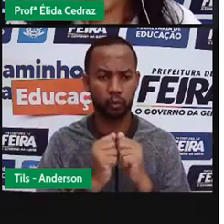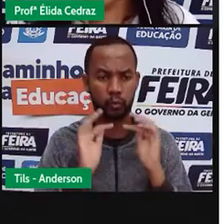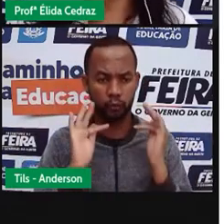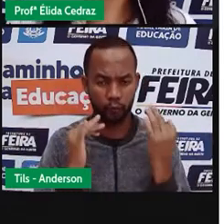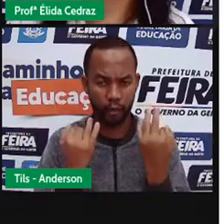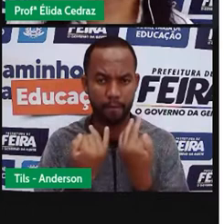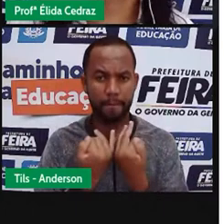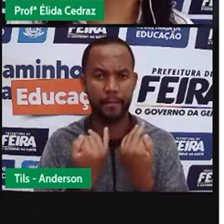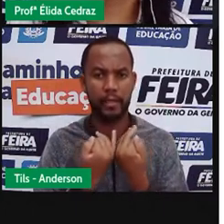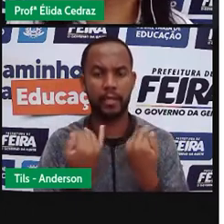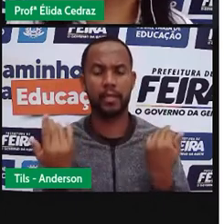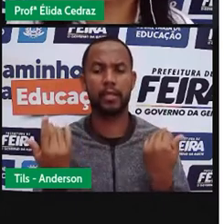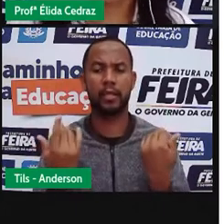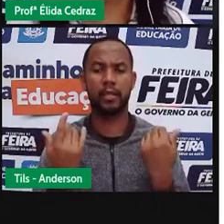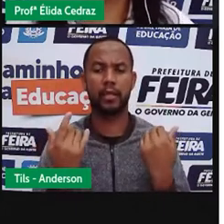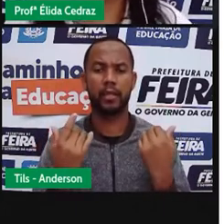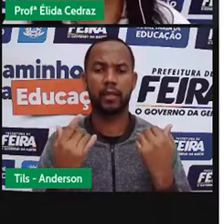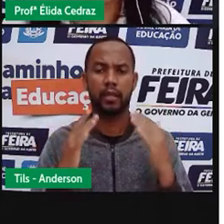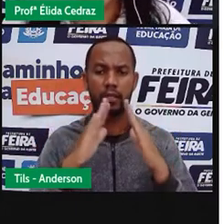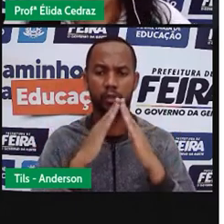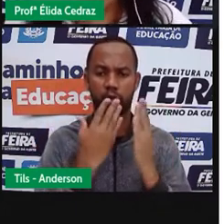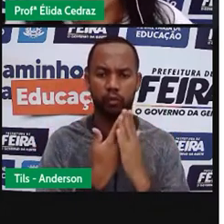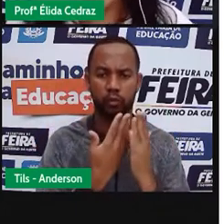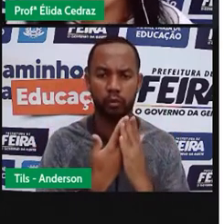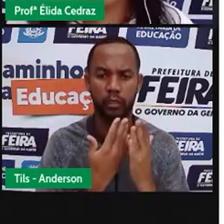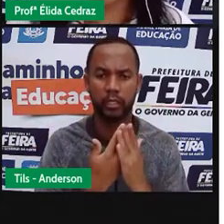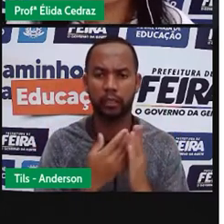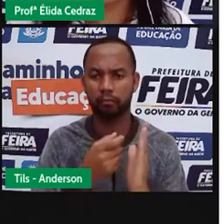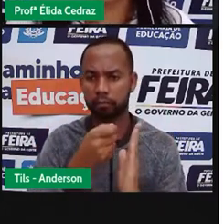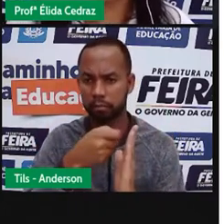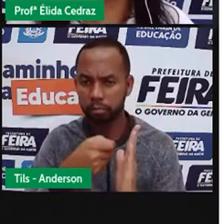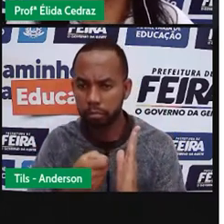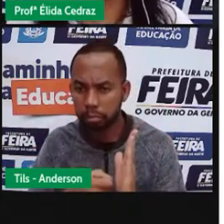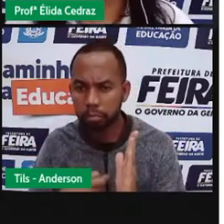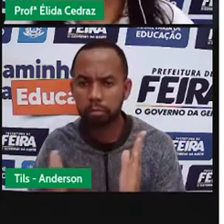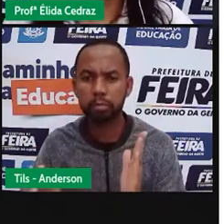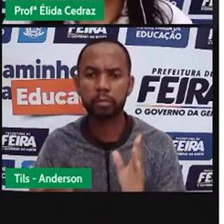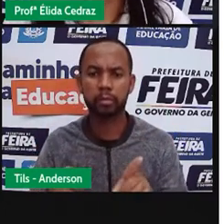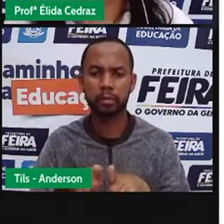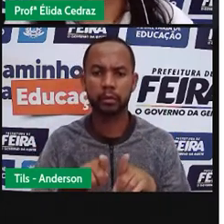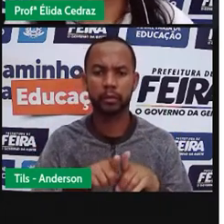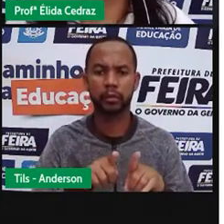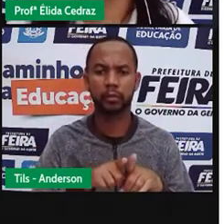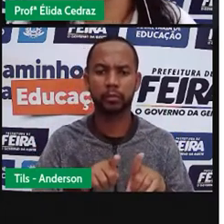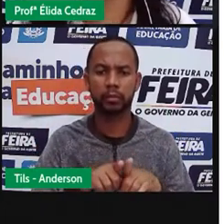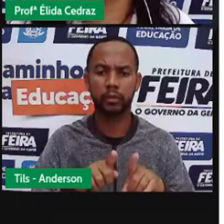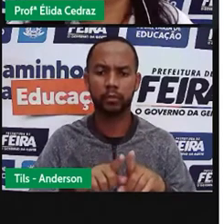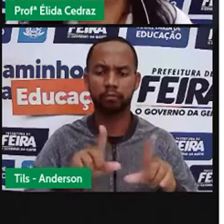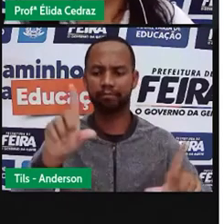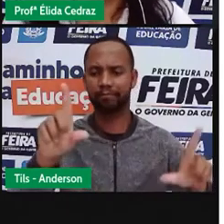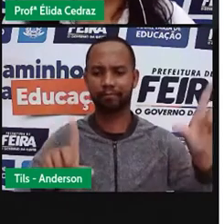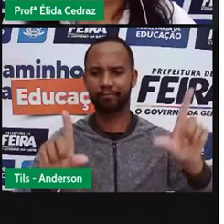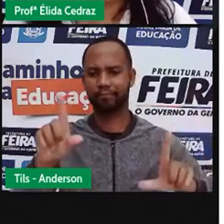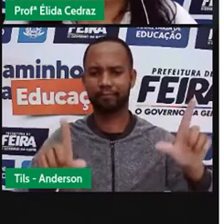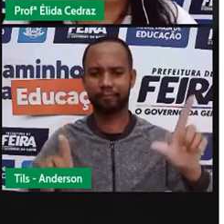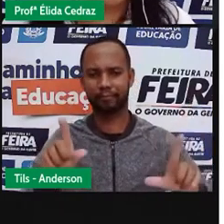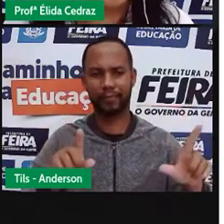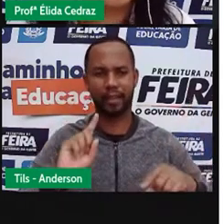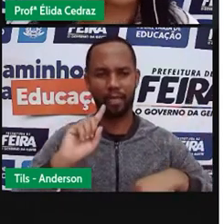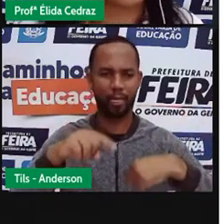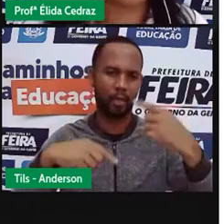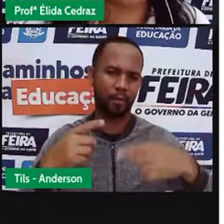corrigir as tarefas, assistir TV e dormir.